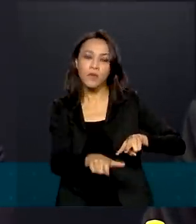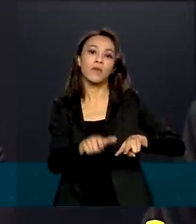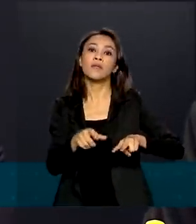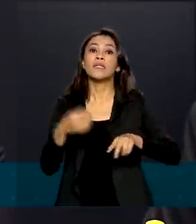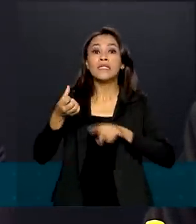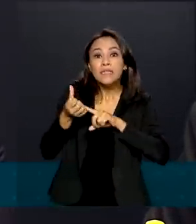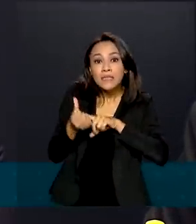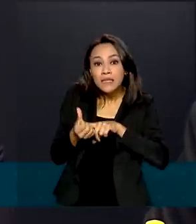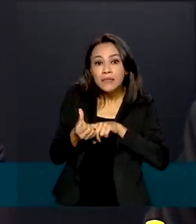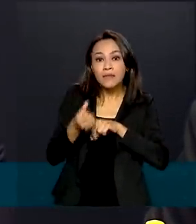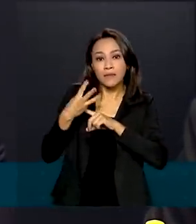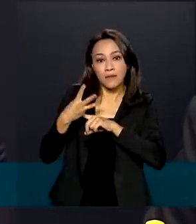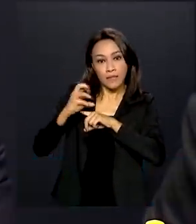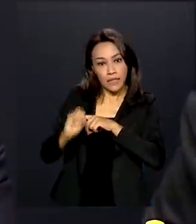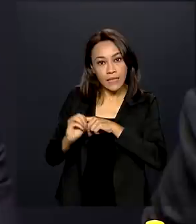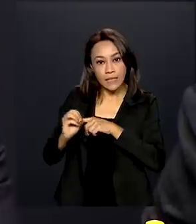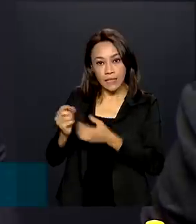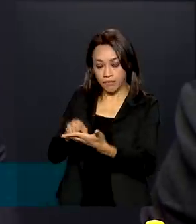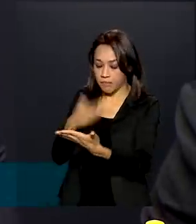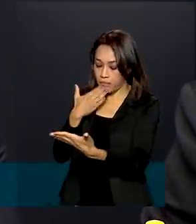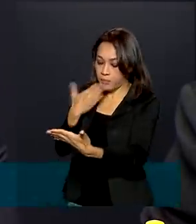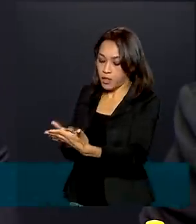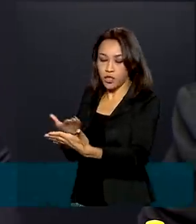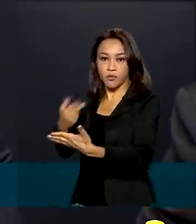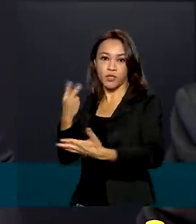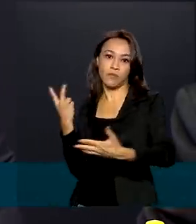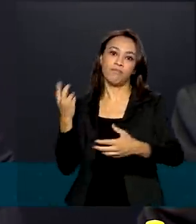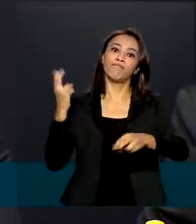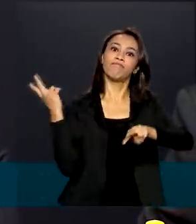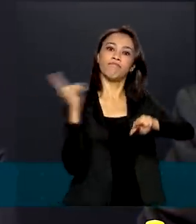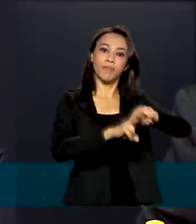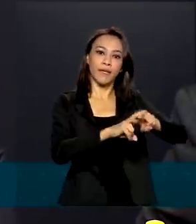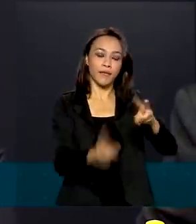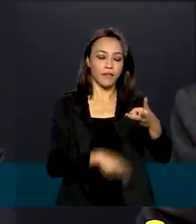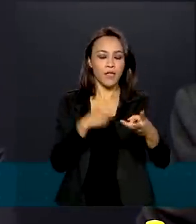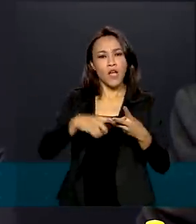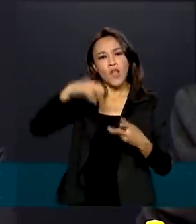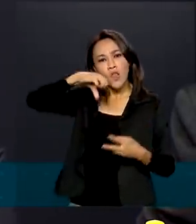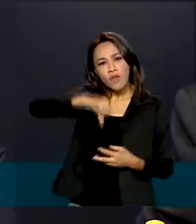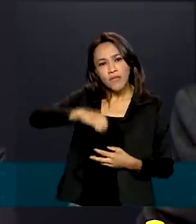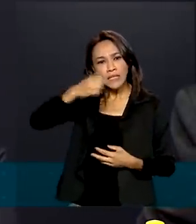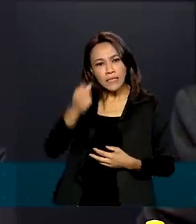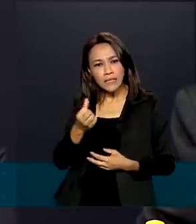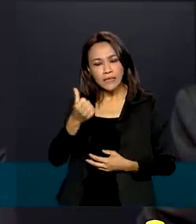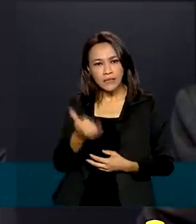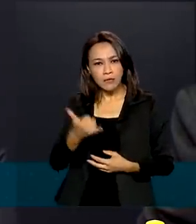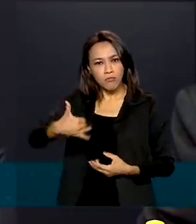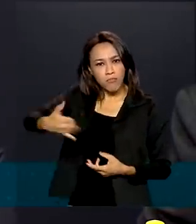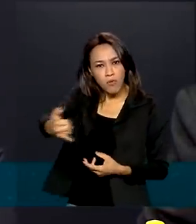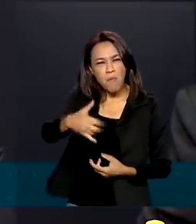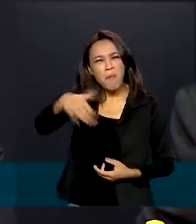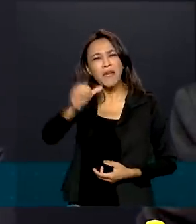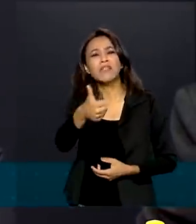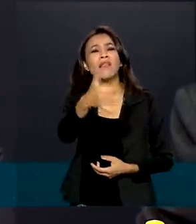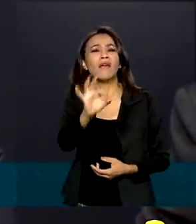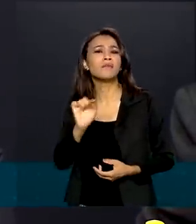mandatos cumpridos, 985 armas apreendidas, mais de 10 mil munições apreendidas,